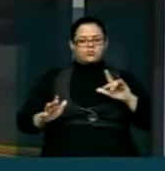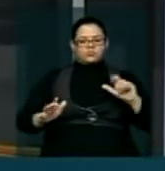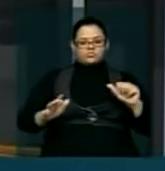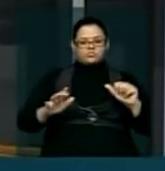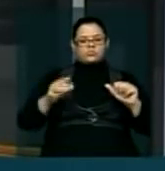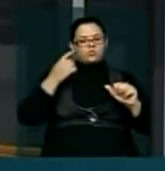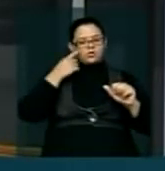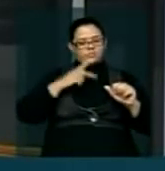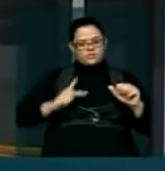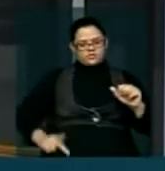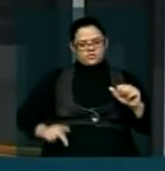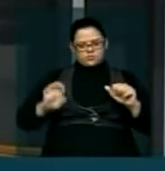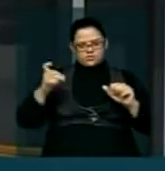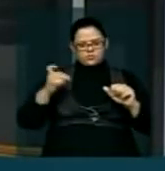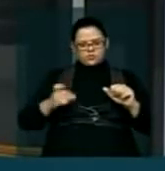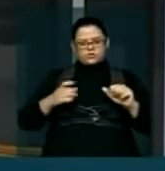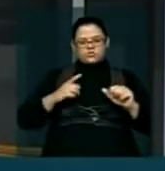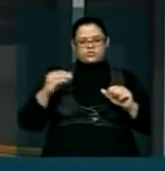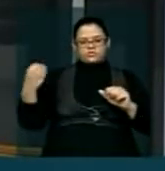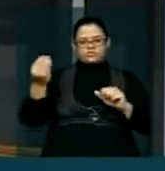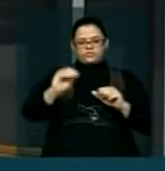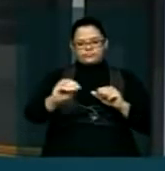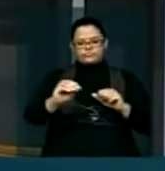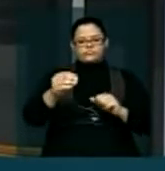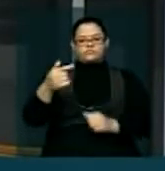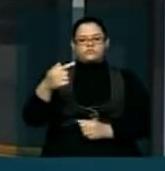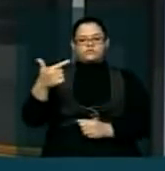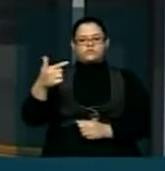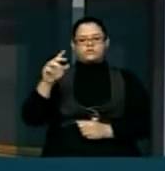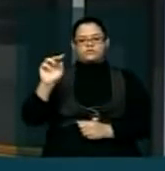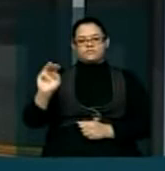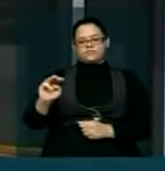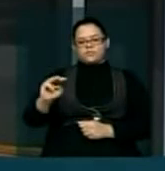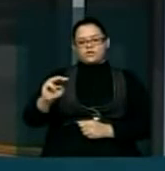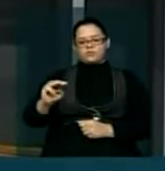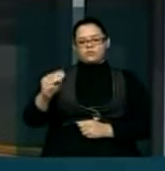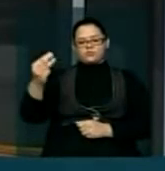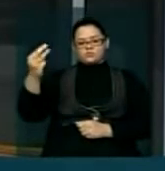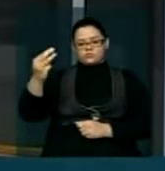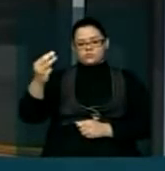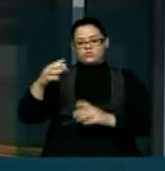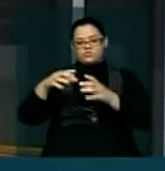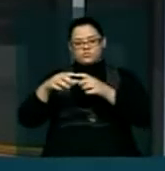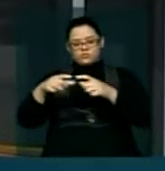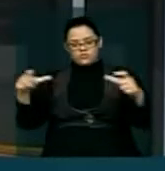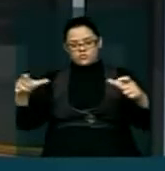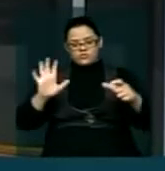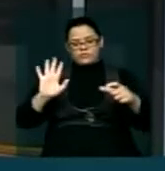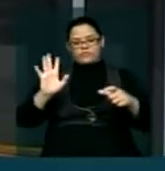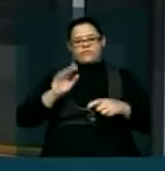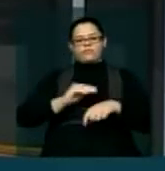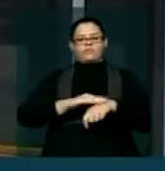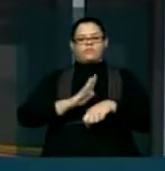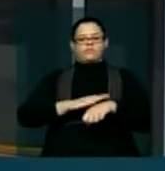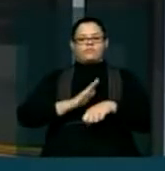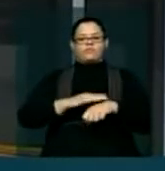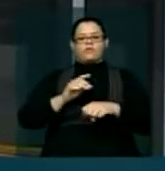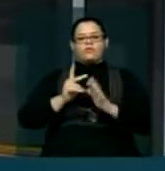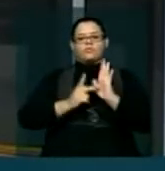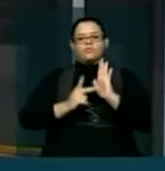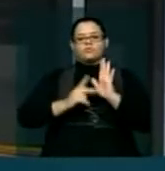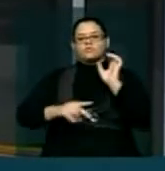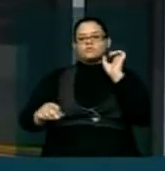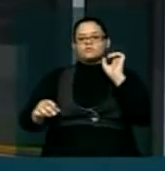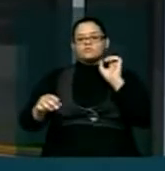arte. São 72 metros cúbicos por segundo que serão aduzidos do Rio São Francisco, a partir da conclusão do projeto. Mas esse